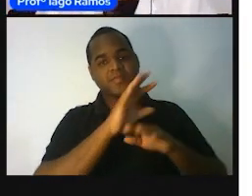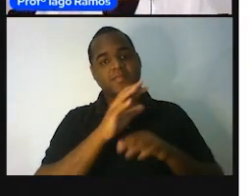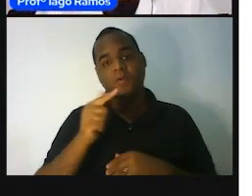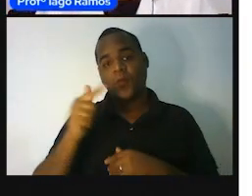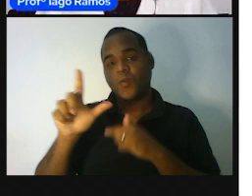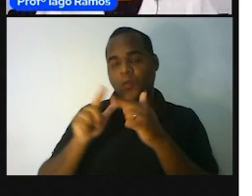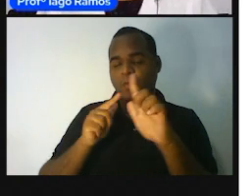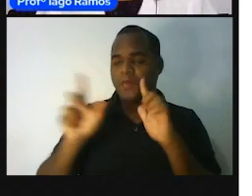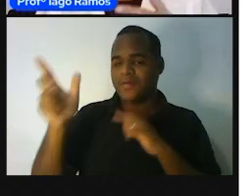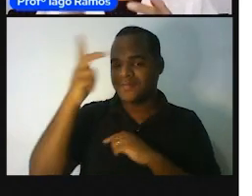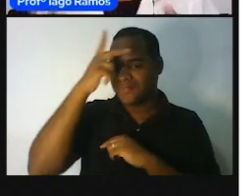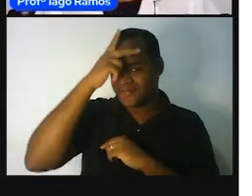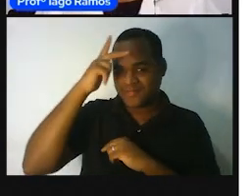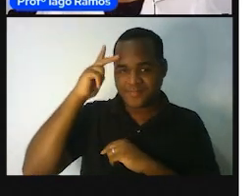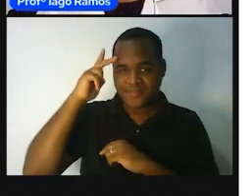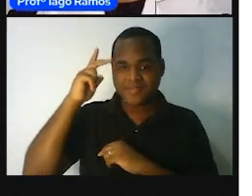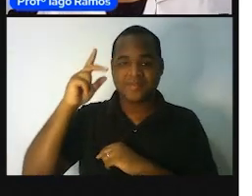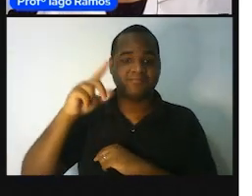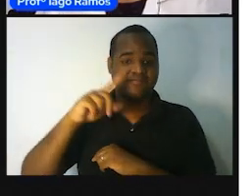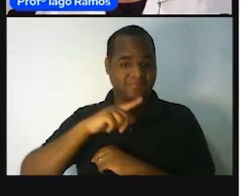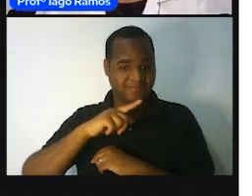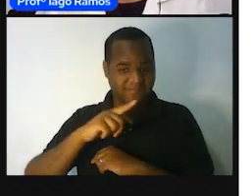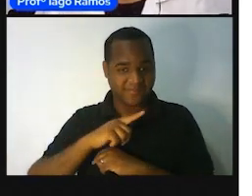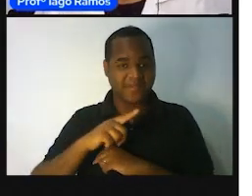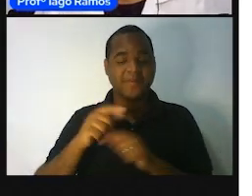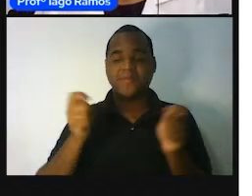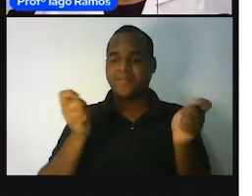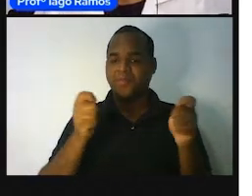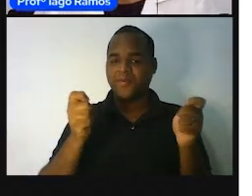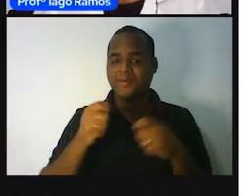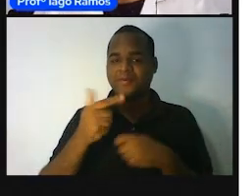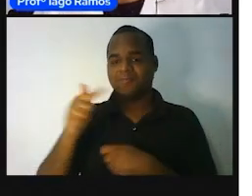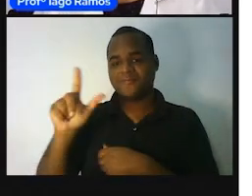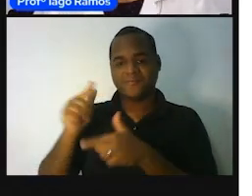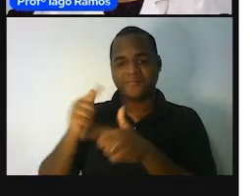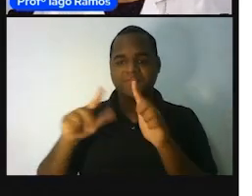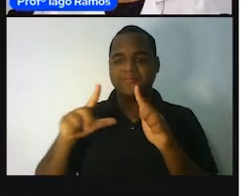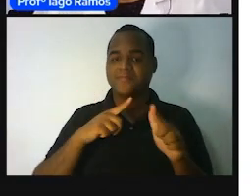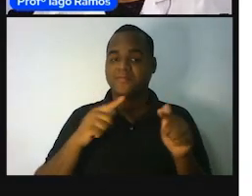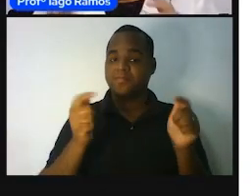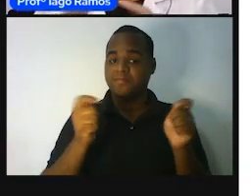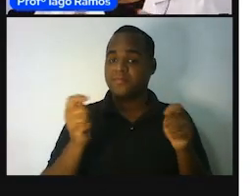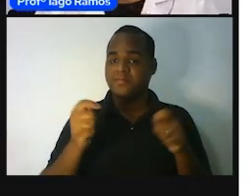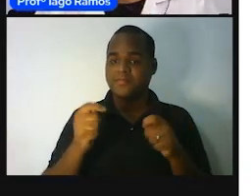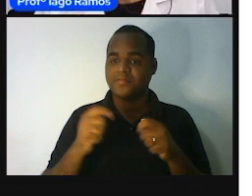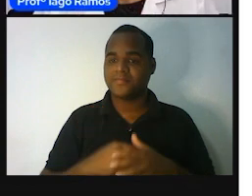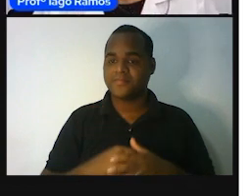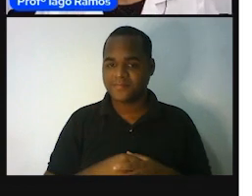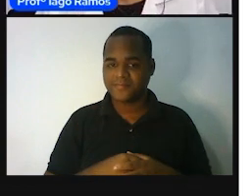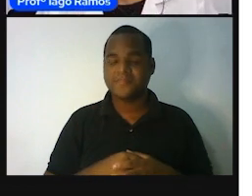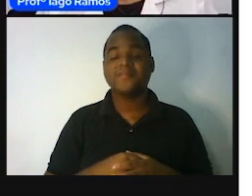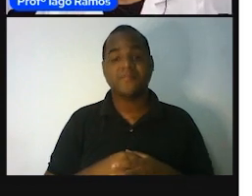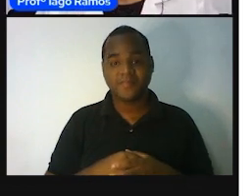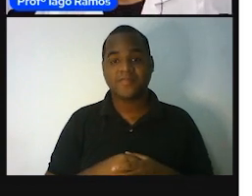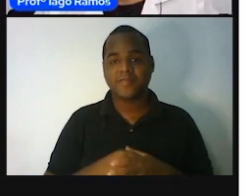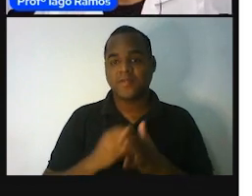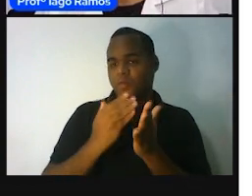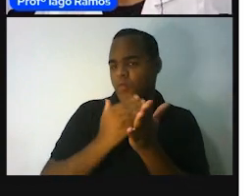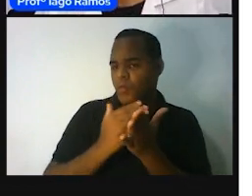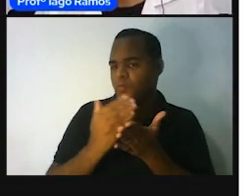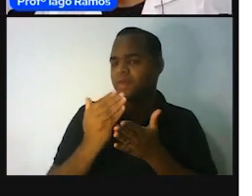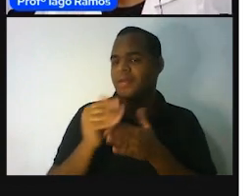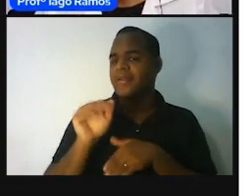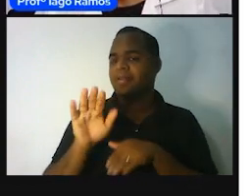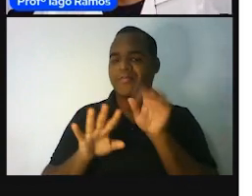trazedoras, né? As outras trazedoras que eu gosto mais ou menos disso, né? É mesmo também com os seus alvos. que é que ele vai a ver com